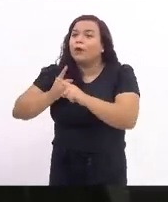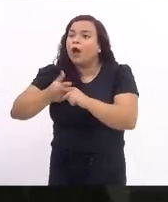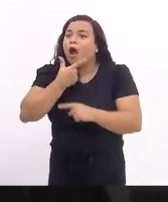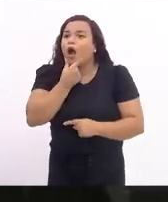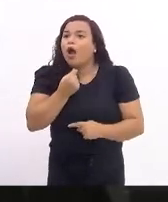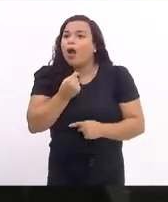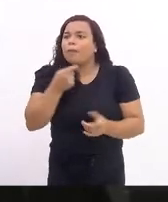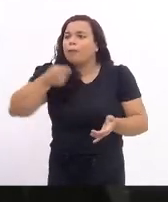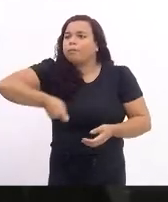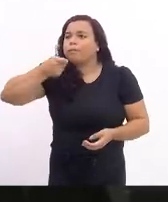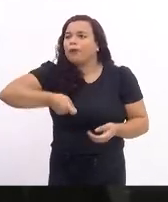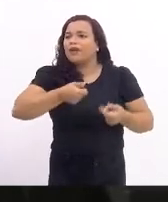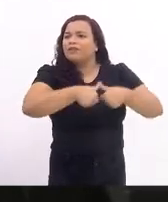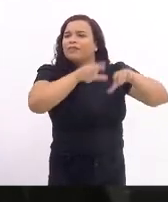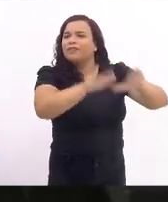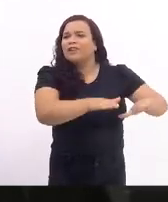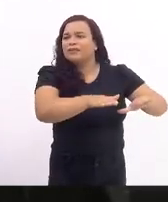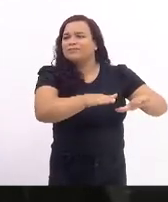na resistência.